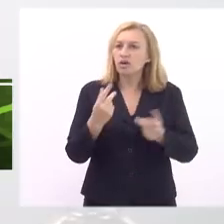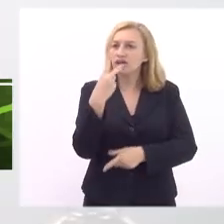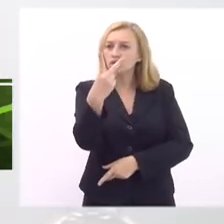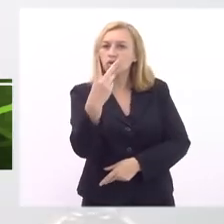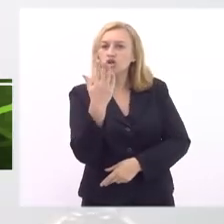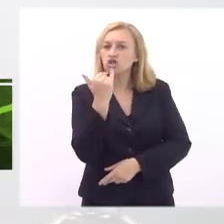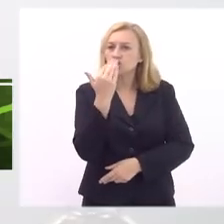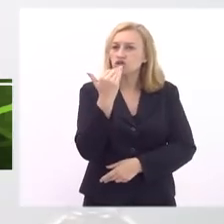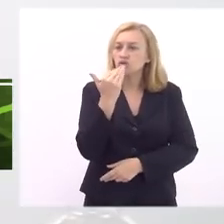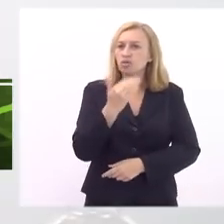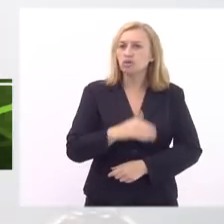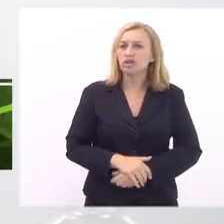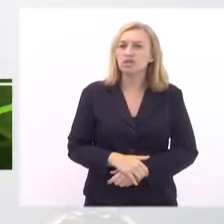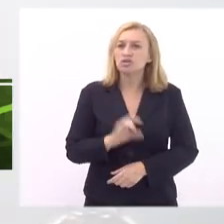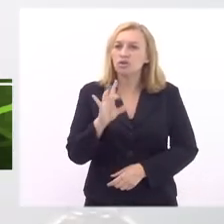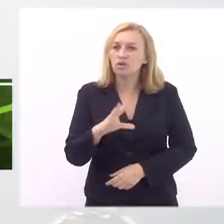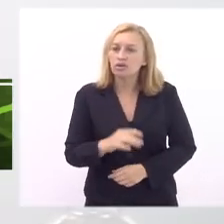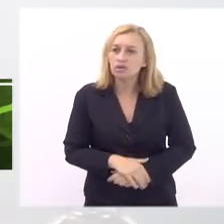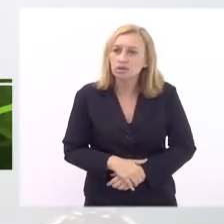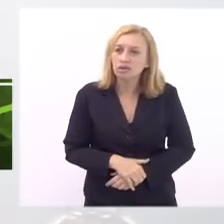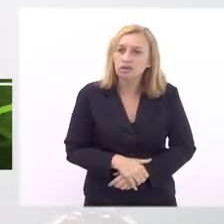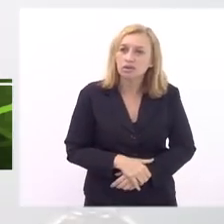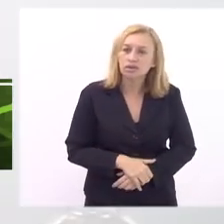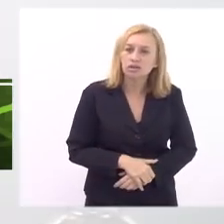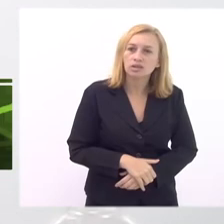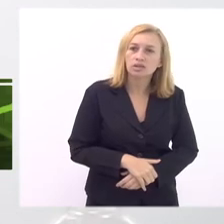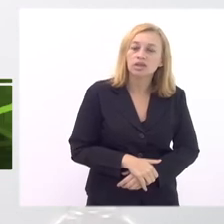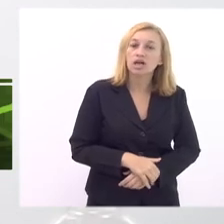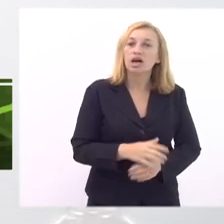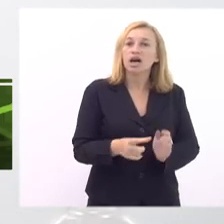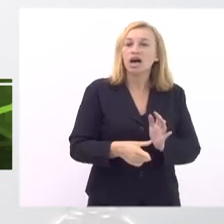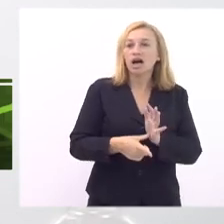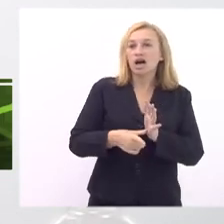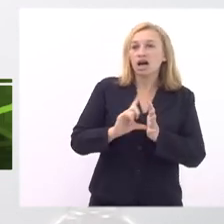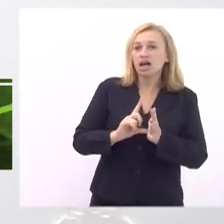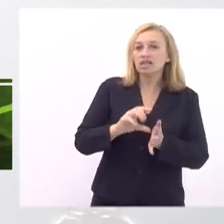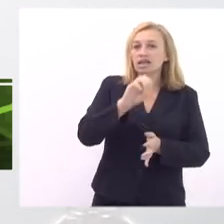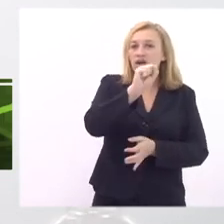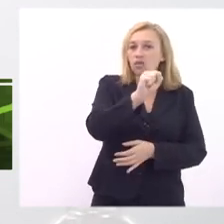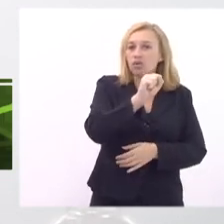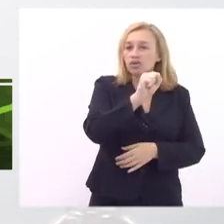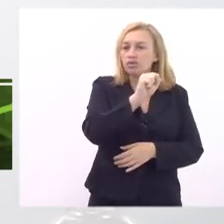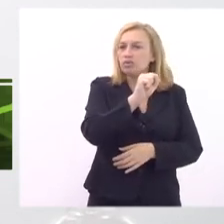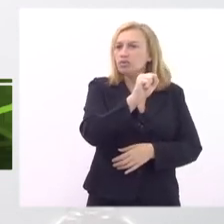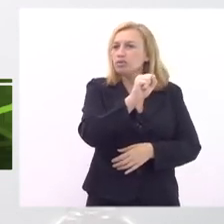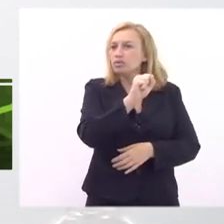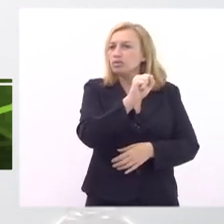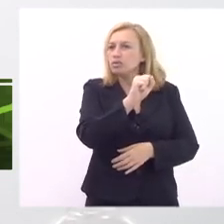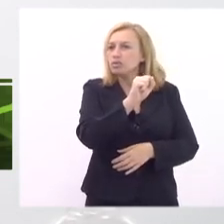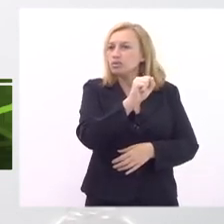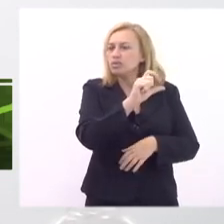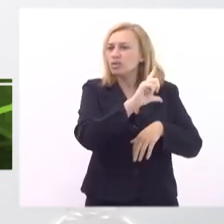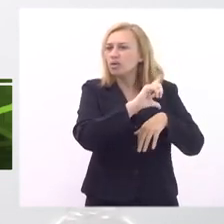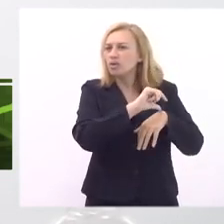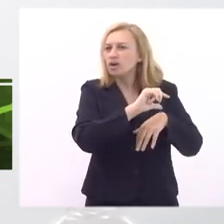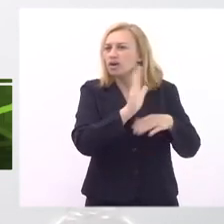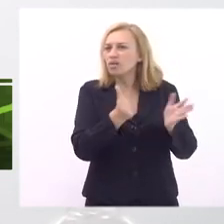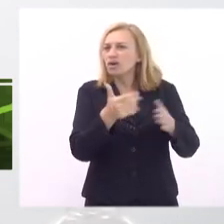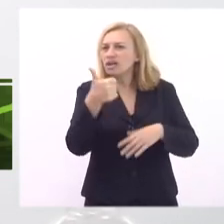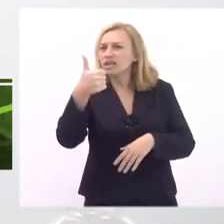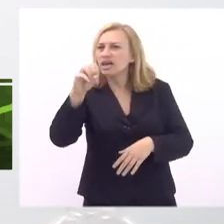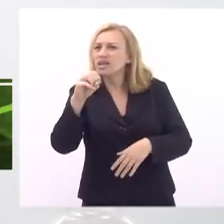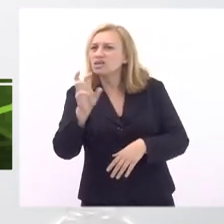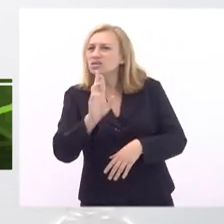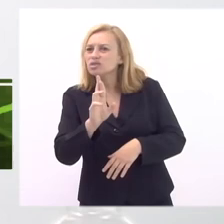do recreio o recreio nossa era para ser dez horas ela botou oito e quarenta para dar meio que um um como que